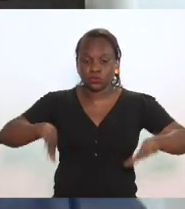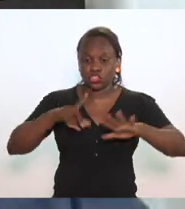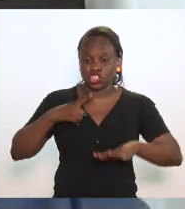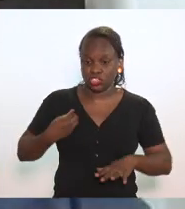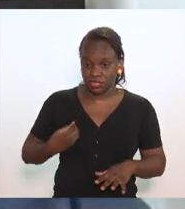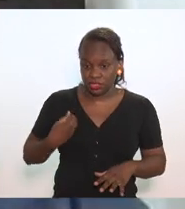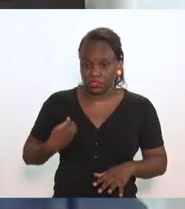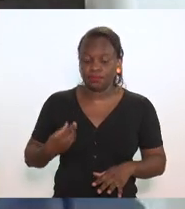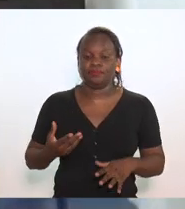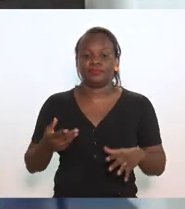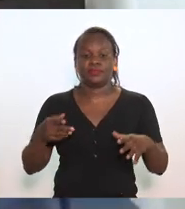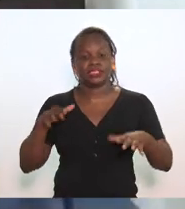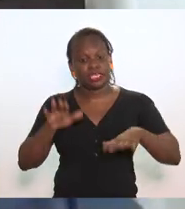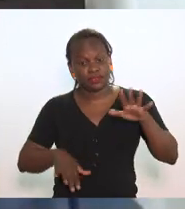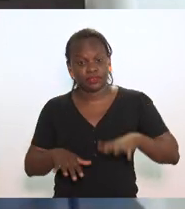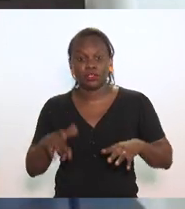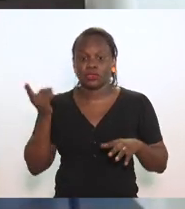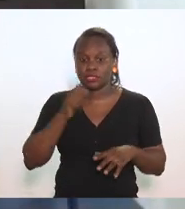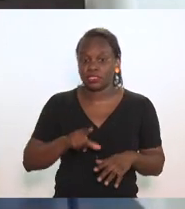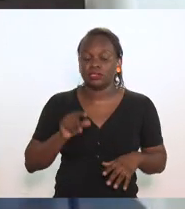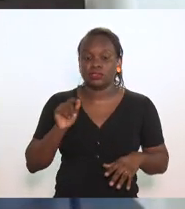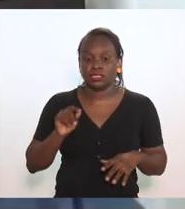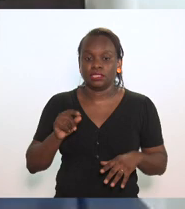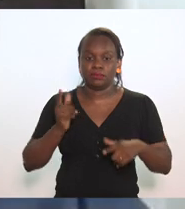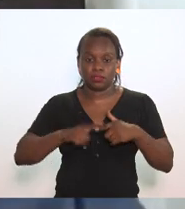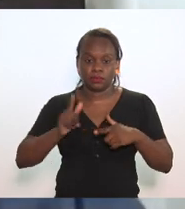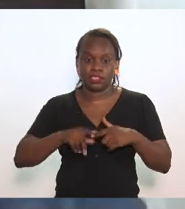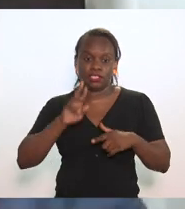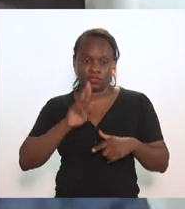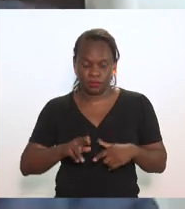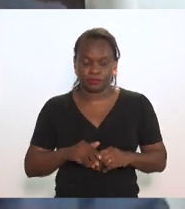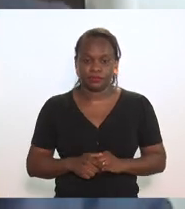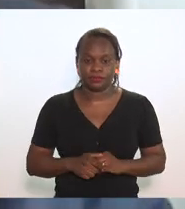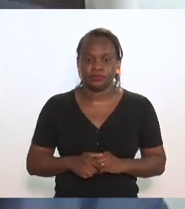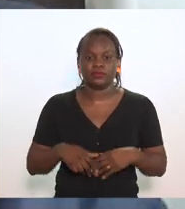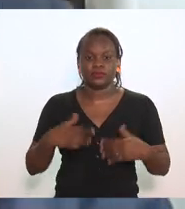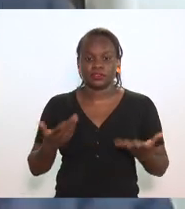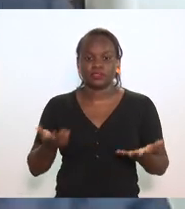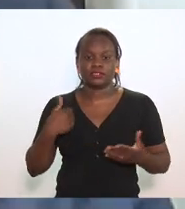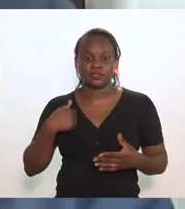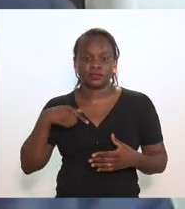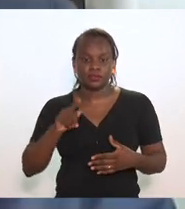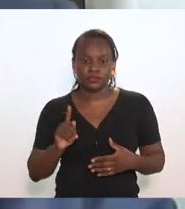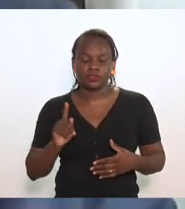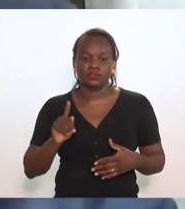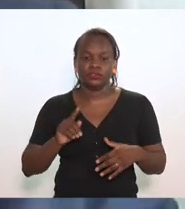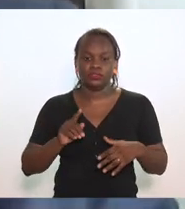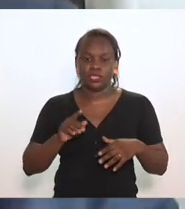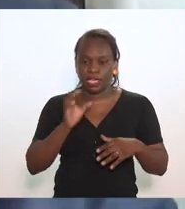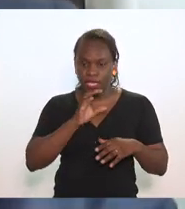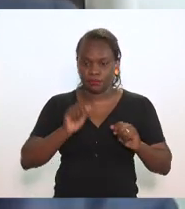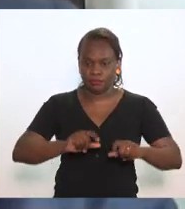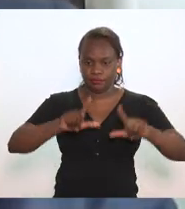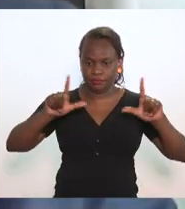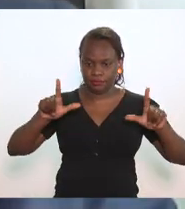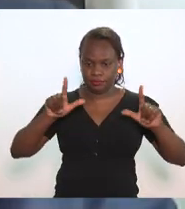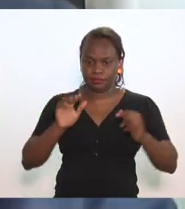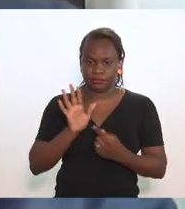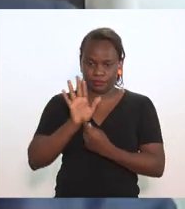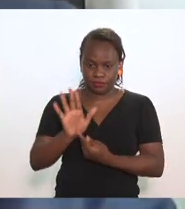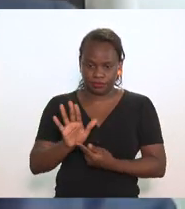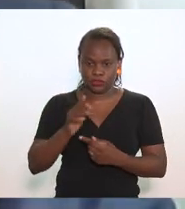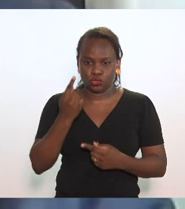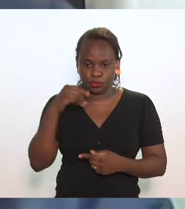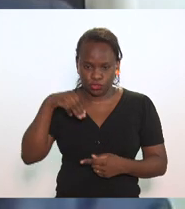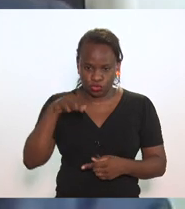presentes, é que talvez consiga resolver esta questão. Eu vou subir a apresentação, ou peço só um